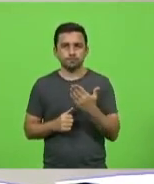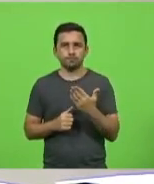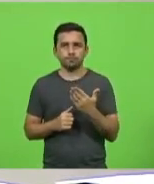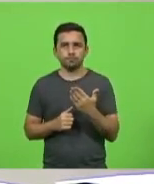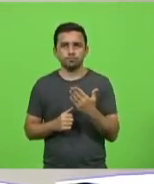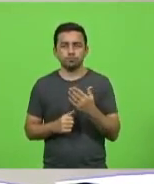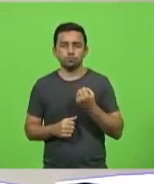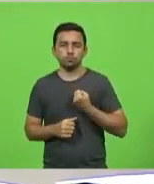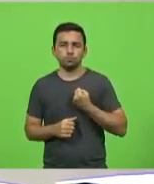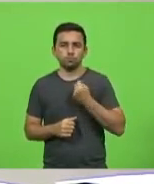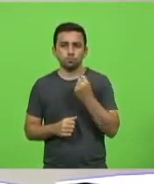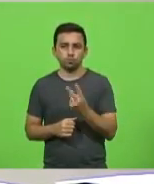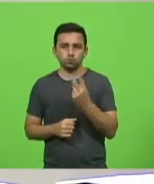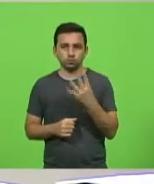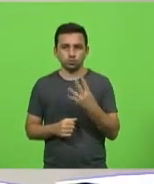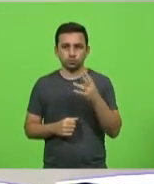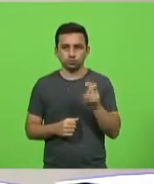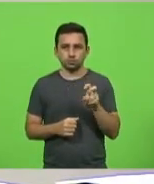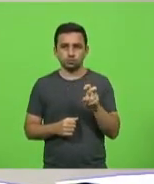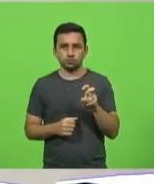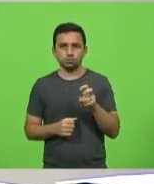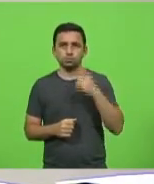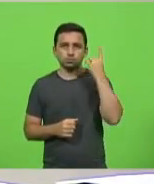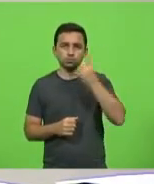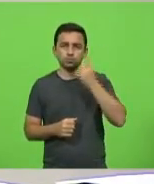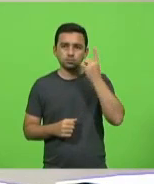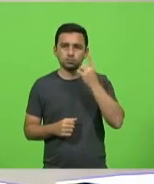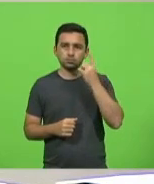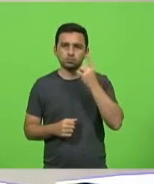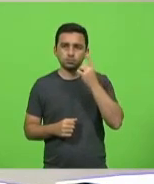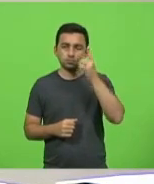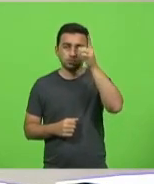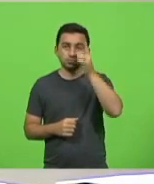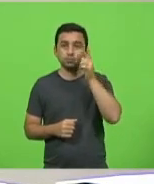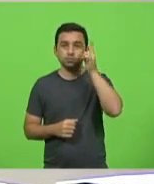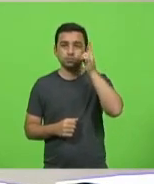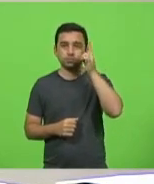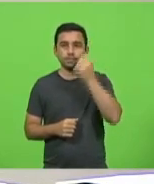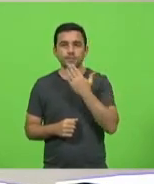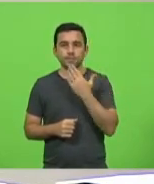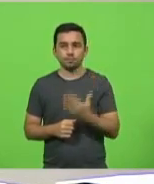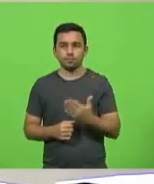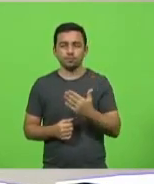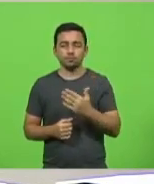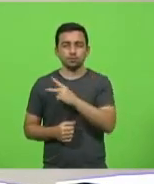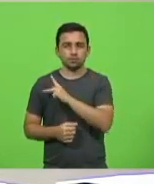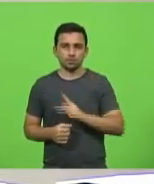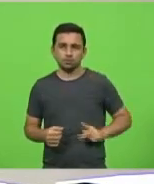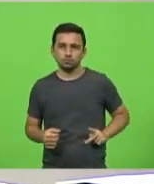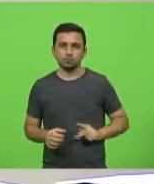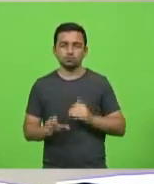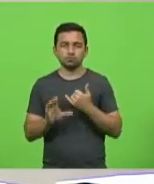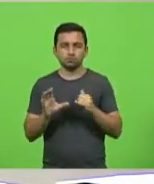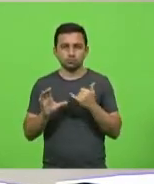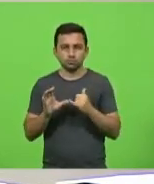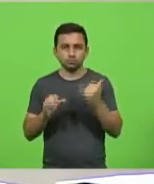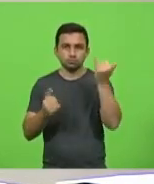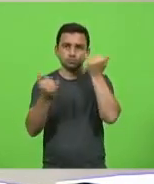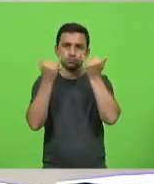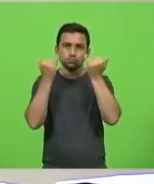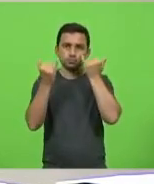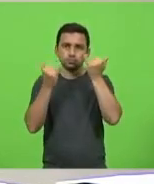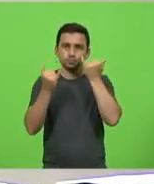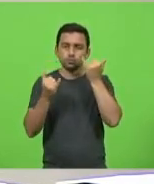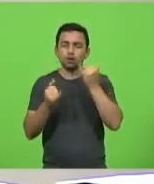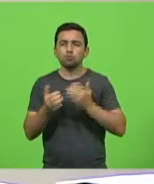número 245. Deputado Laércio Schuster solicita ao presidente da Celeste informações acerca da